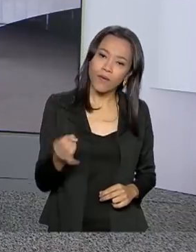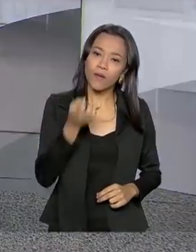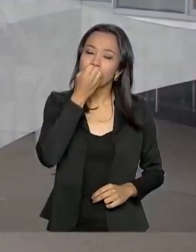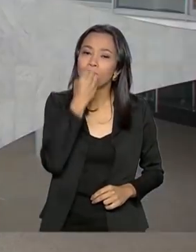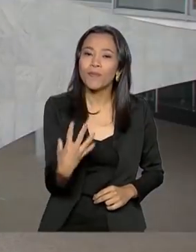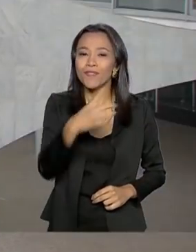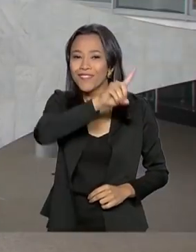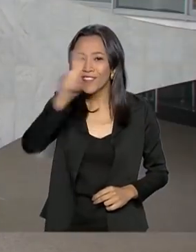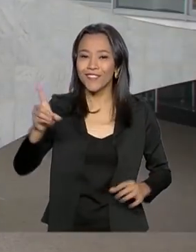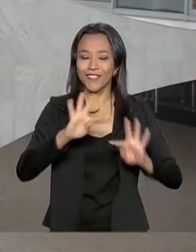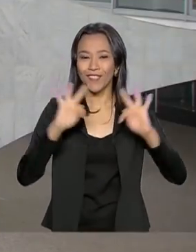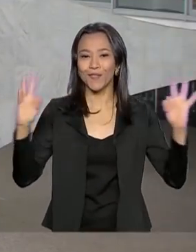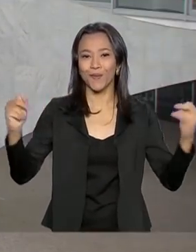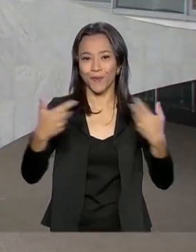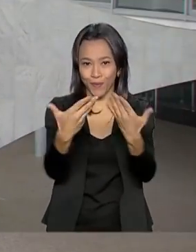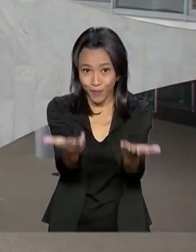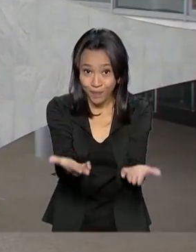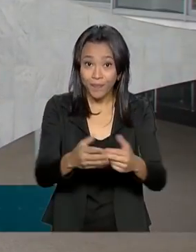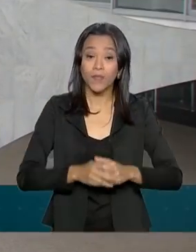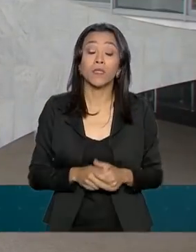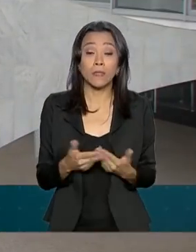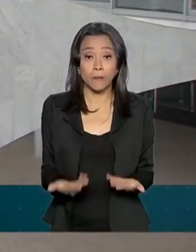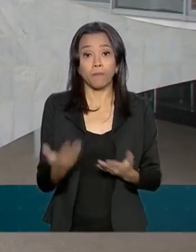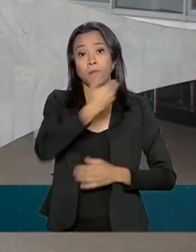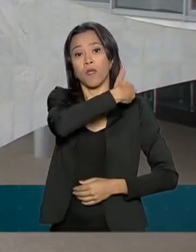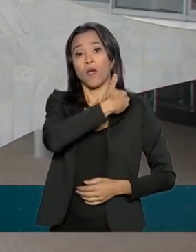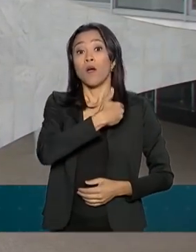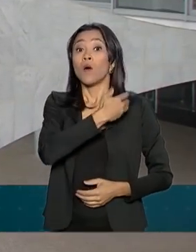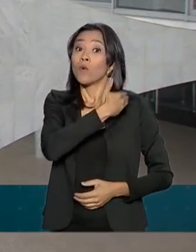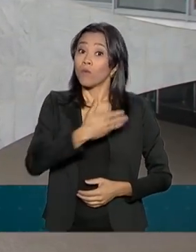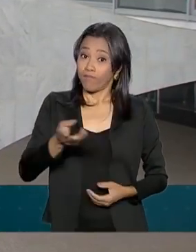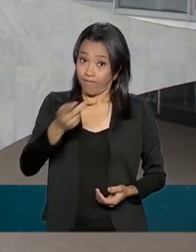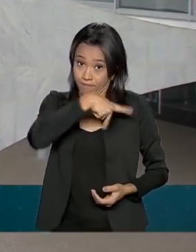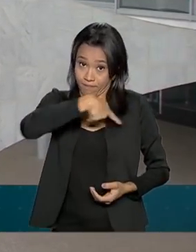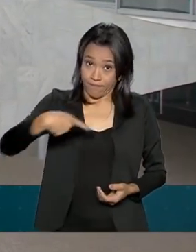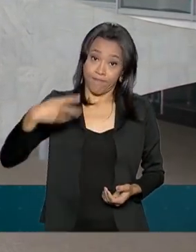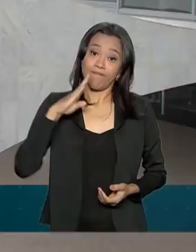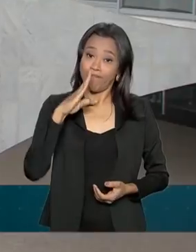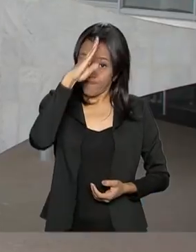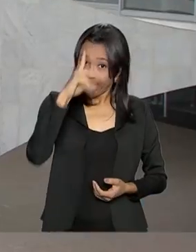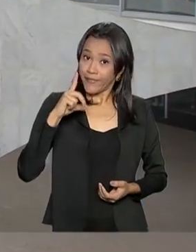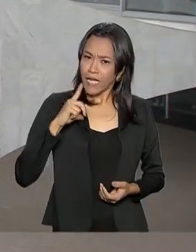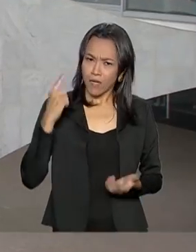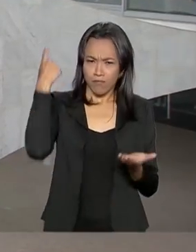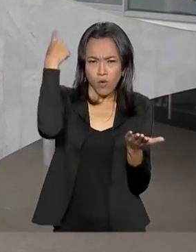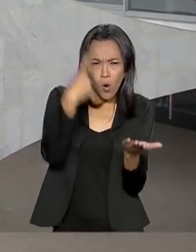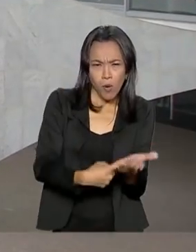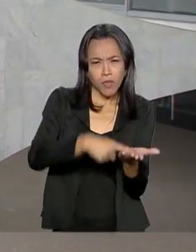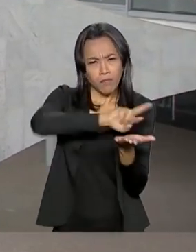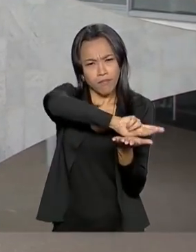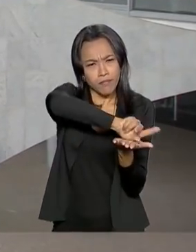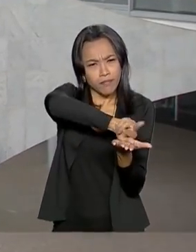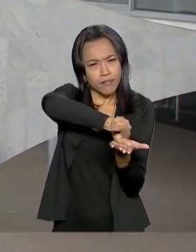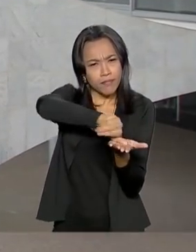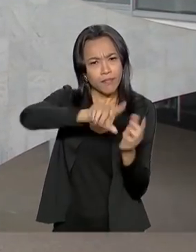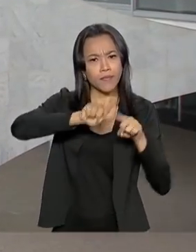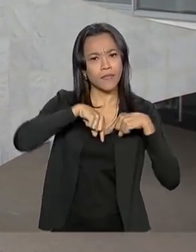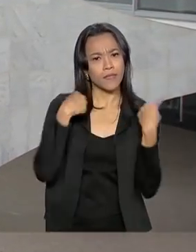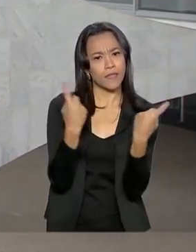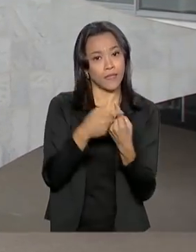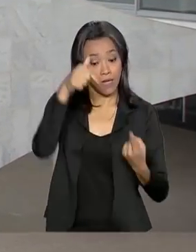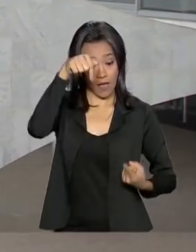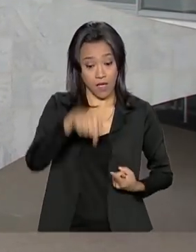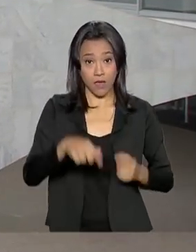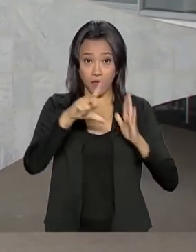Bom dia, um bom dia a todos. Olha, o presidente Jair Bolsonaro cumpre uma agenda de reuniões hoje aqui no Palácio do